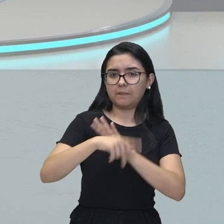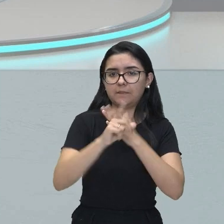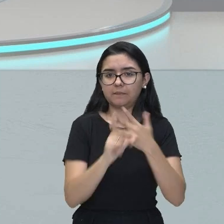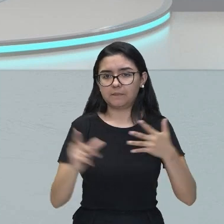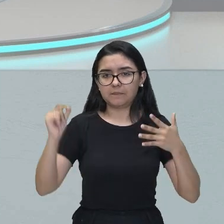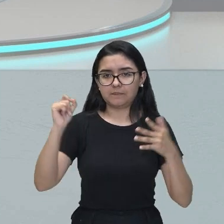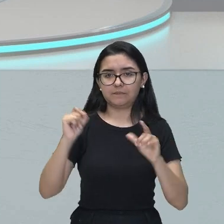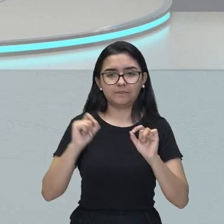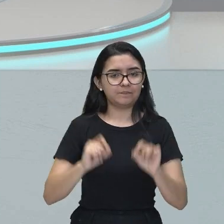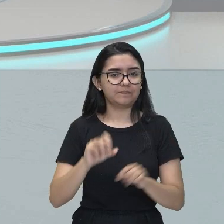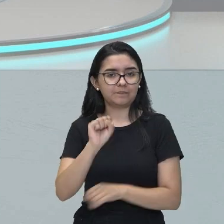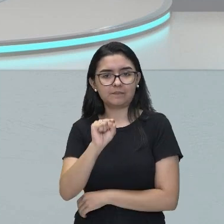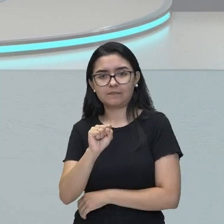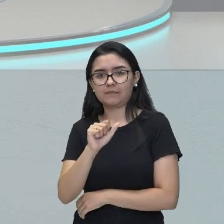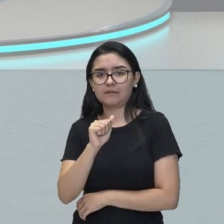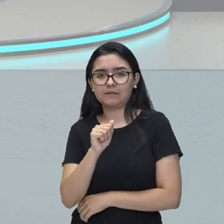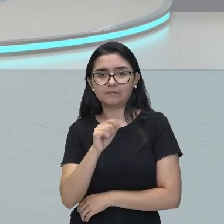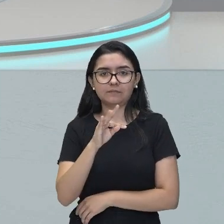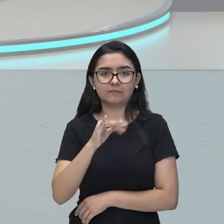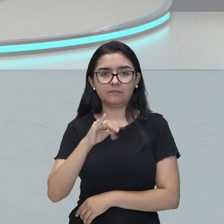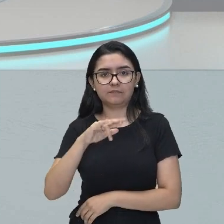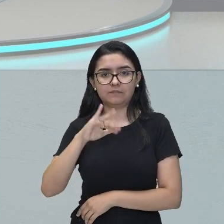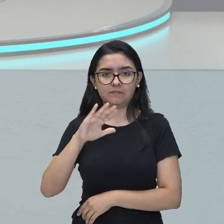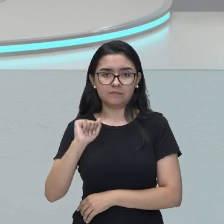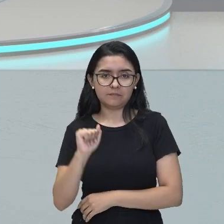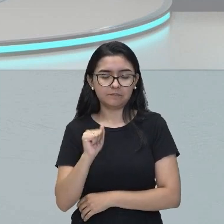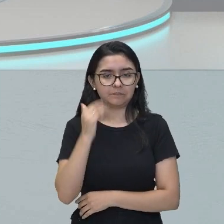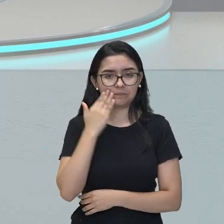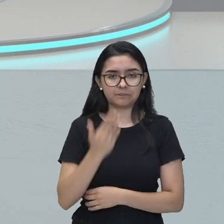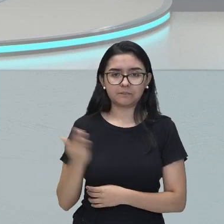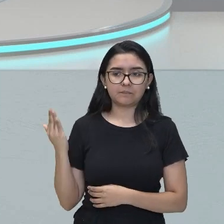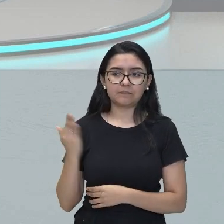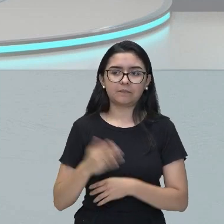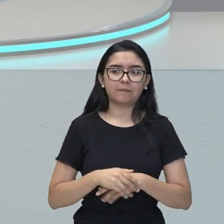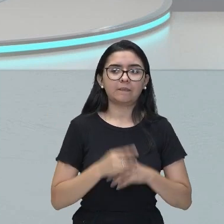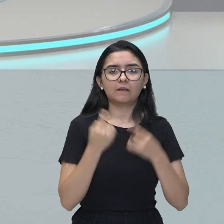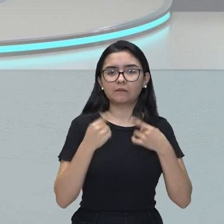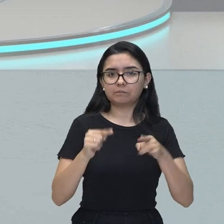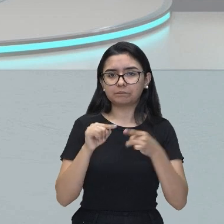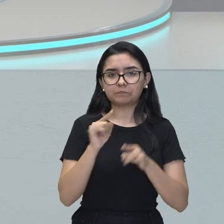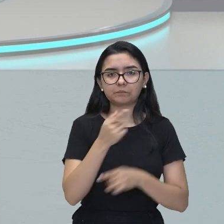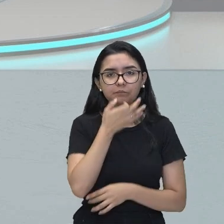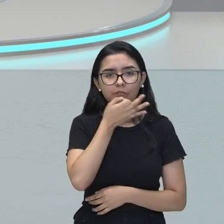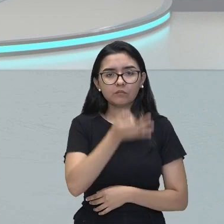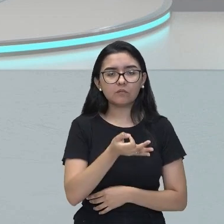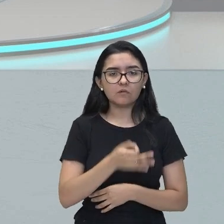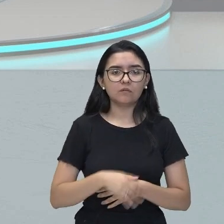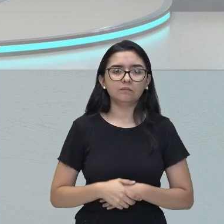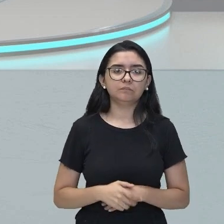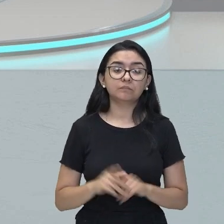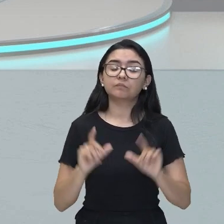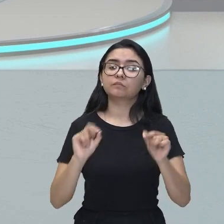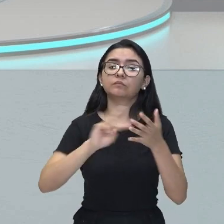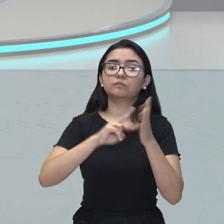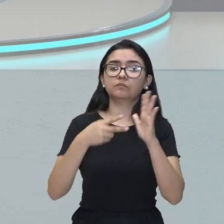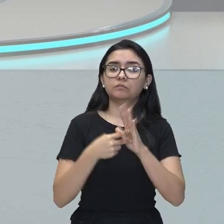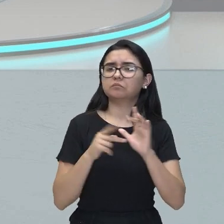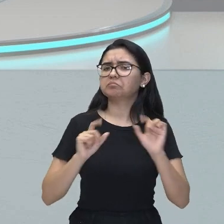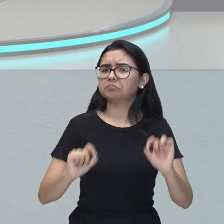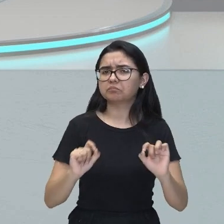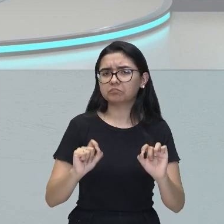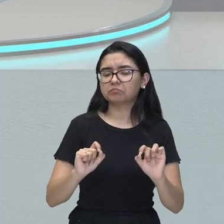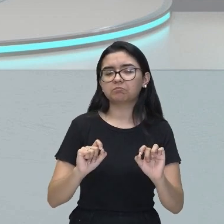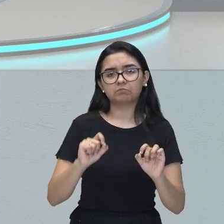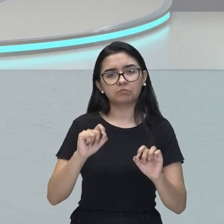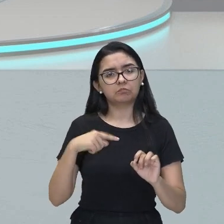satírica. Então a obra dele é satírica. O que vem a ser satírico?